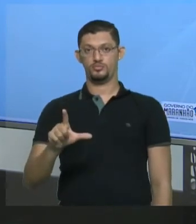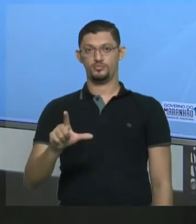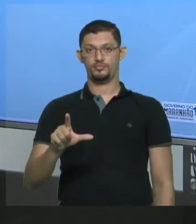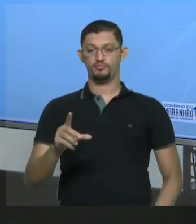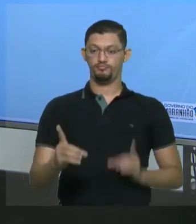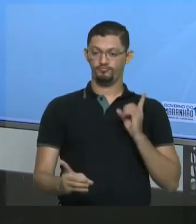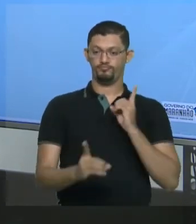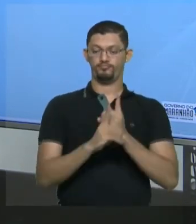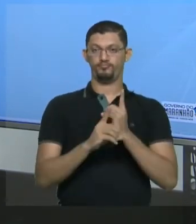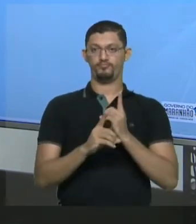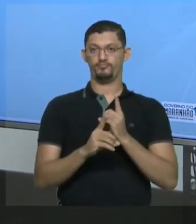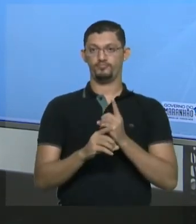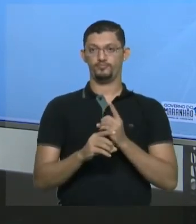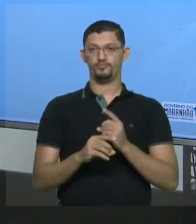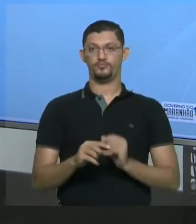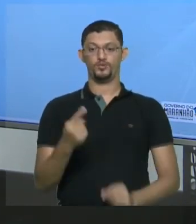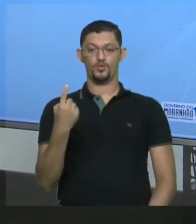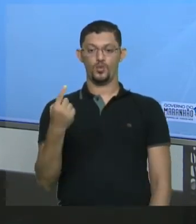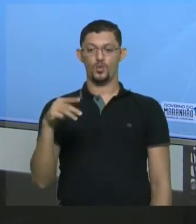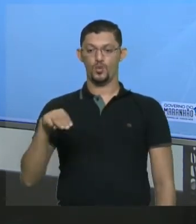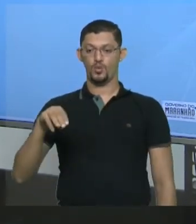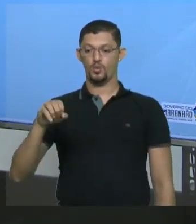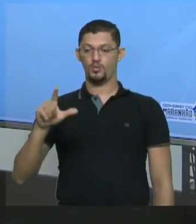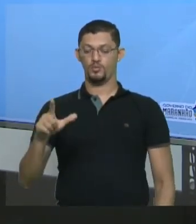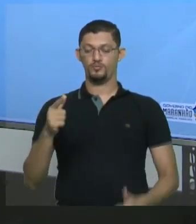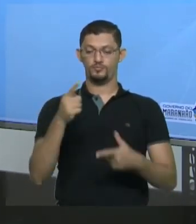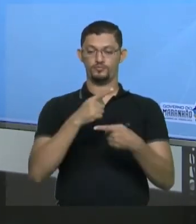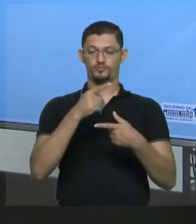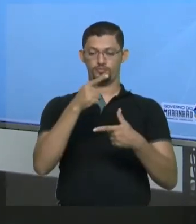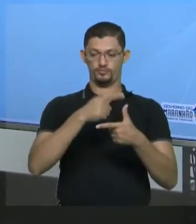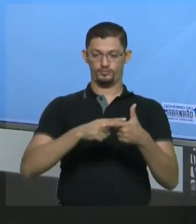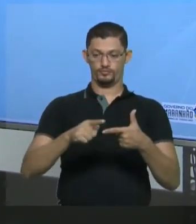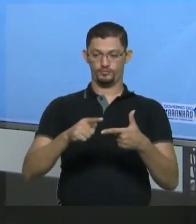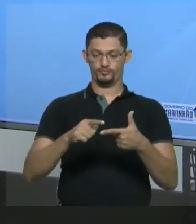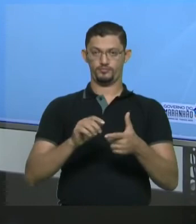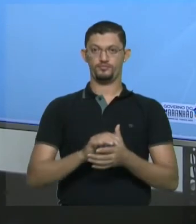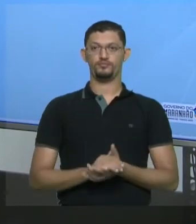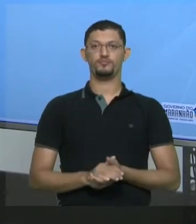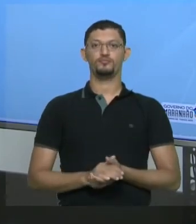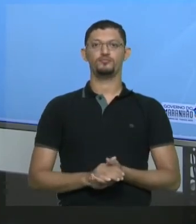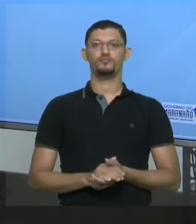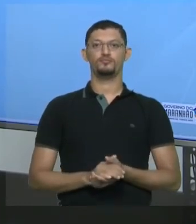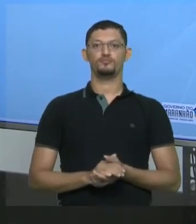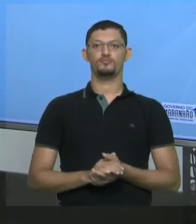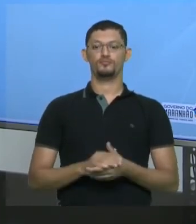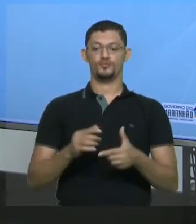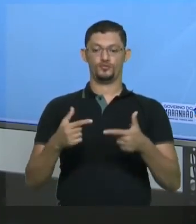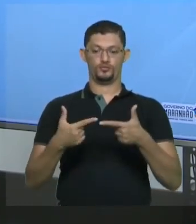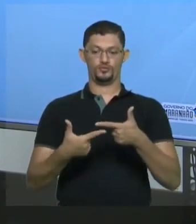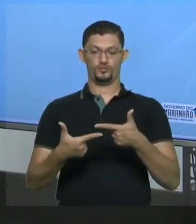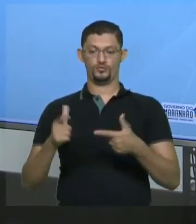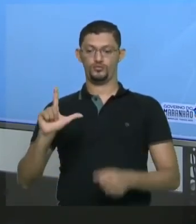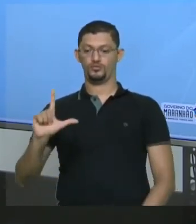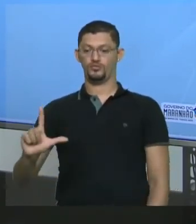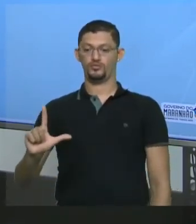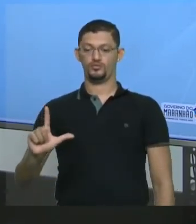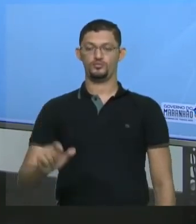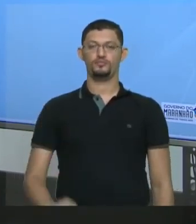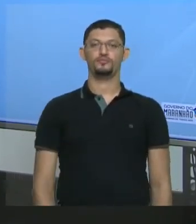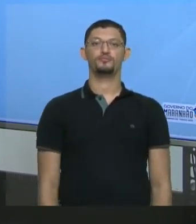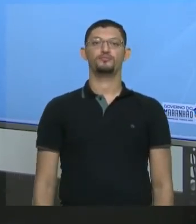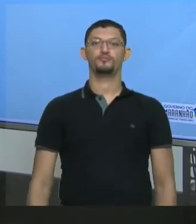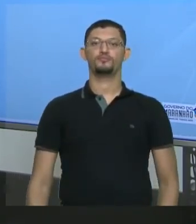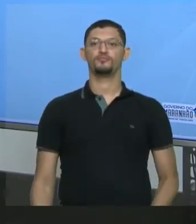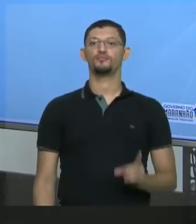no valor de 1 mol, dividido pelo volume. Volume é de quanto? 2 litros? Dividido pelo volume de 2 litros,